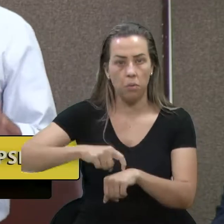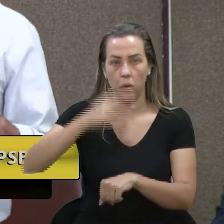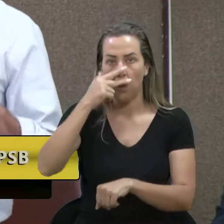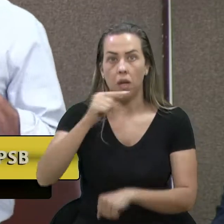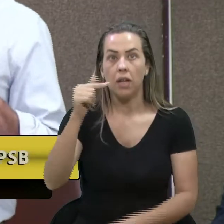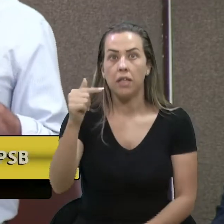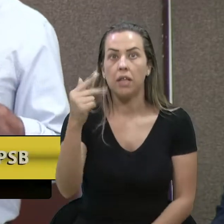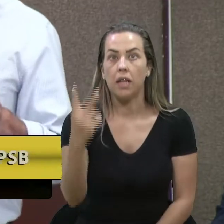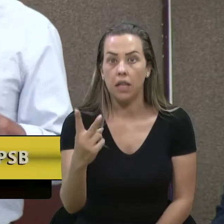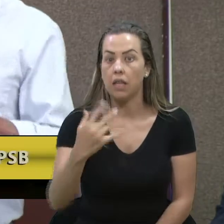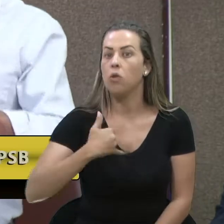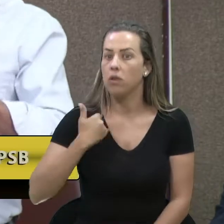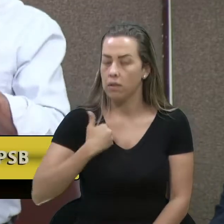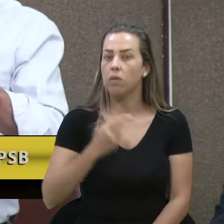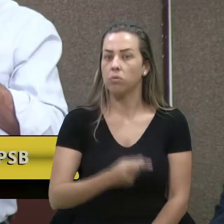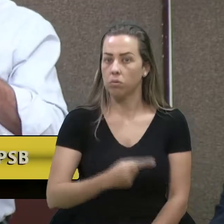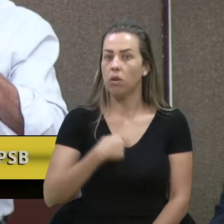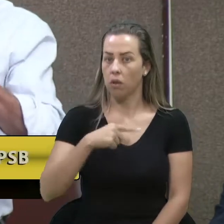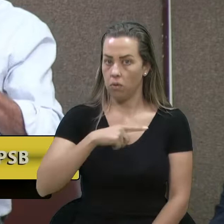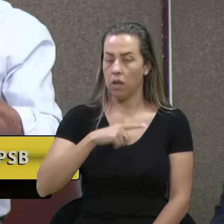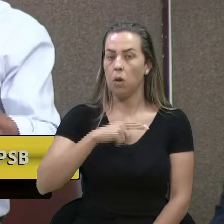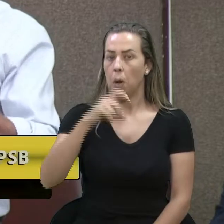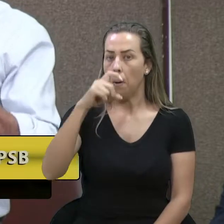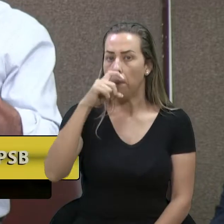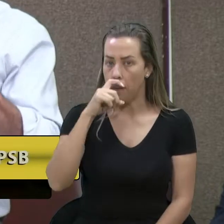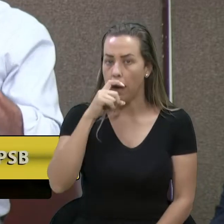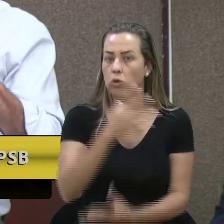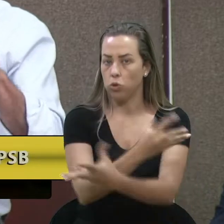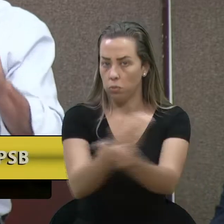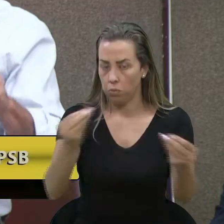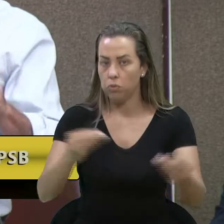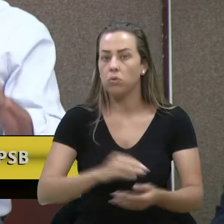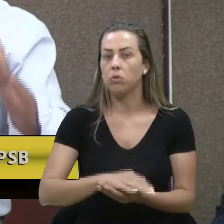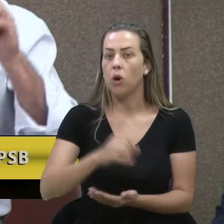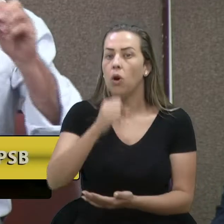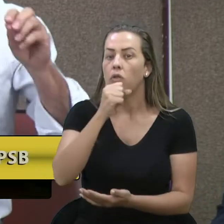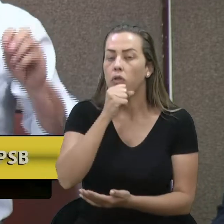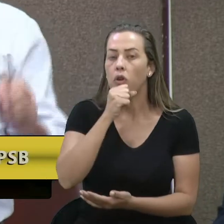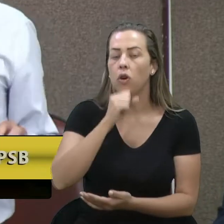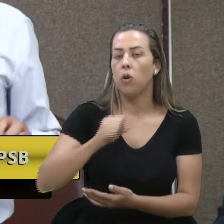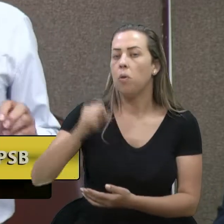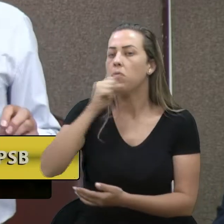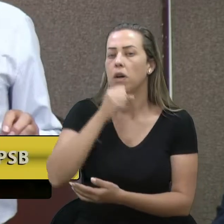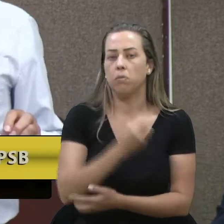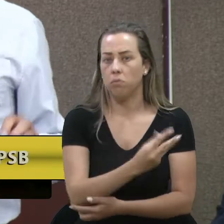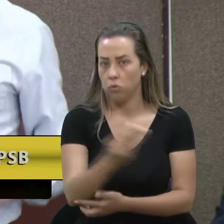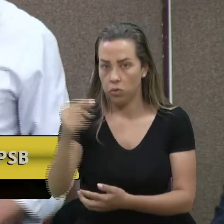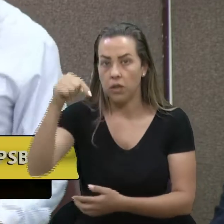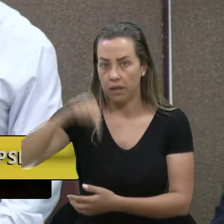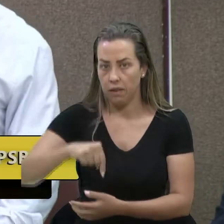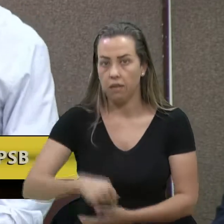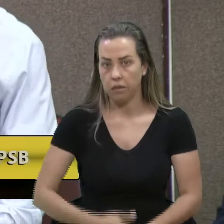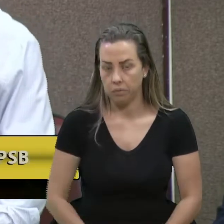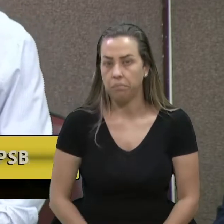72 anos. Posso ser pai de muitos, vô ou bisavô de muitos aqui dentro.